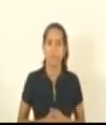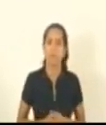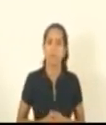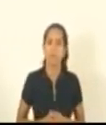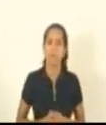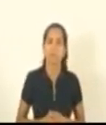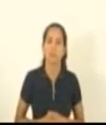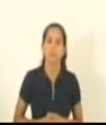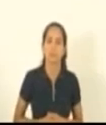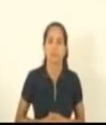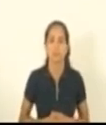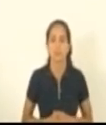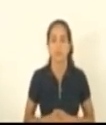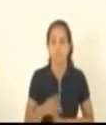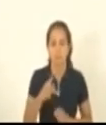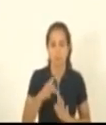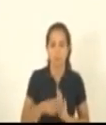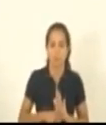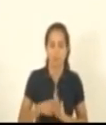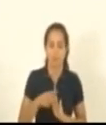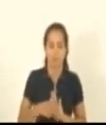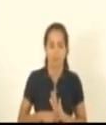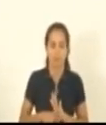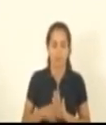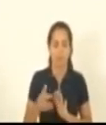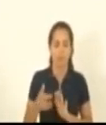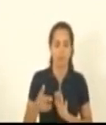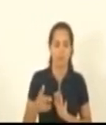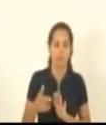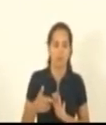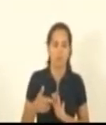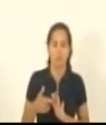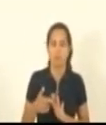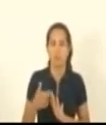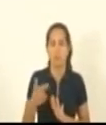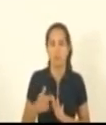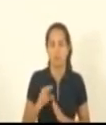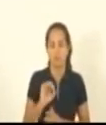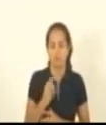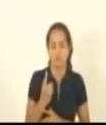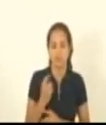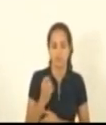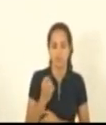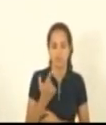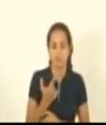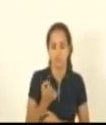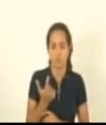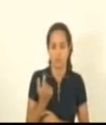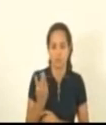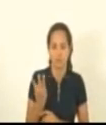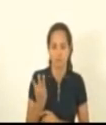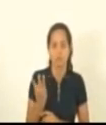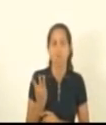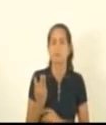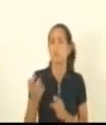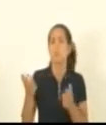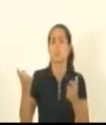o projeto de resolução projeto 01 de 2023 que